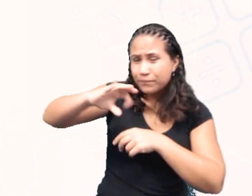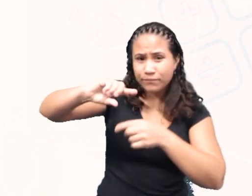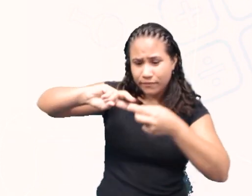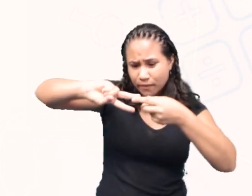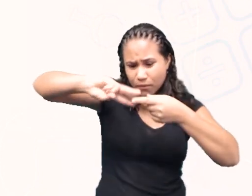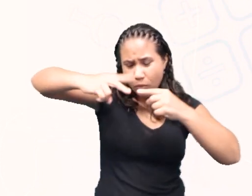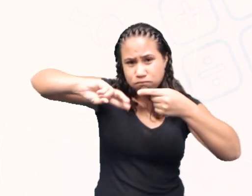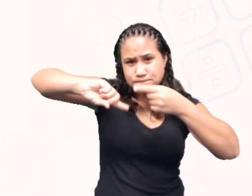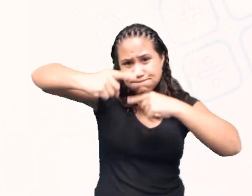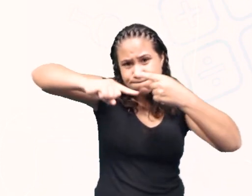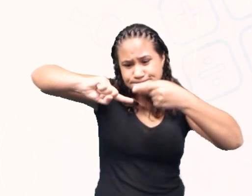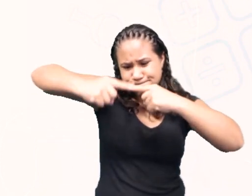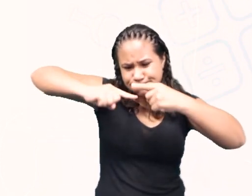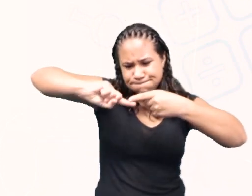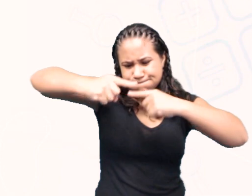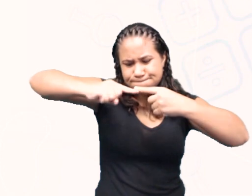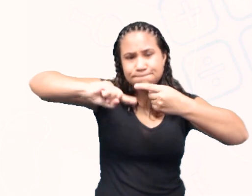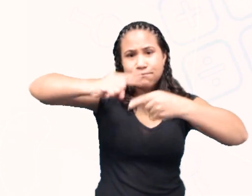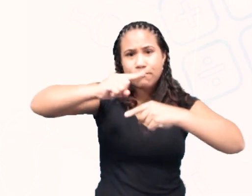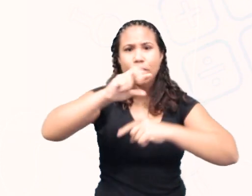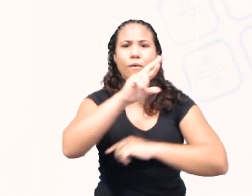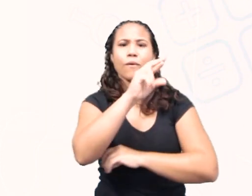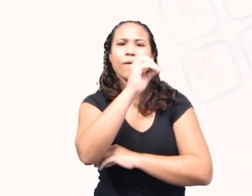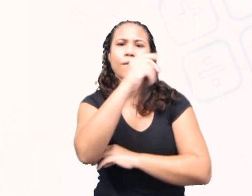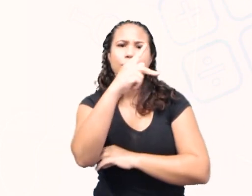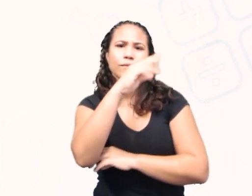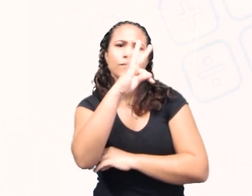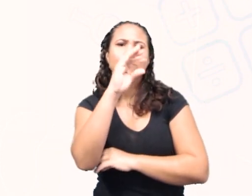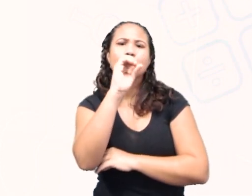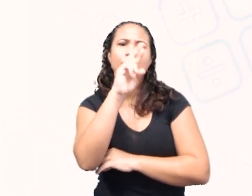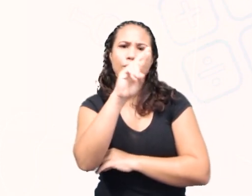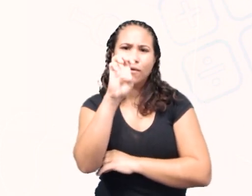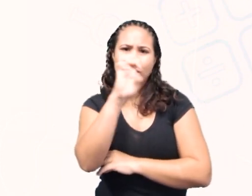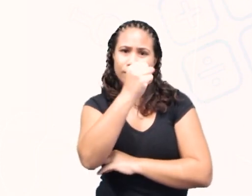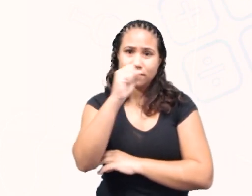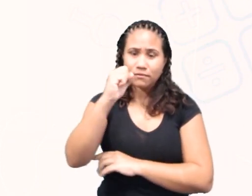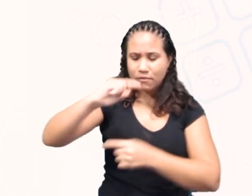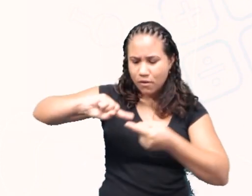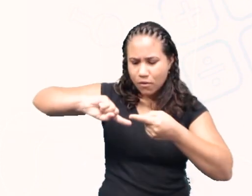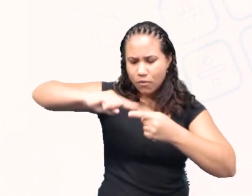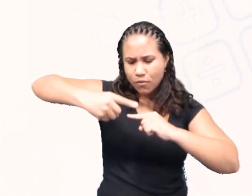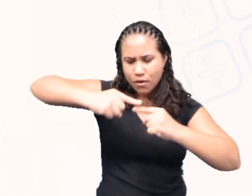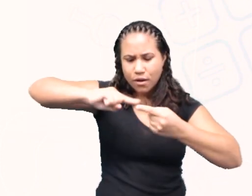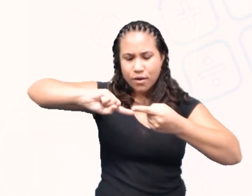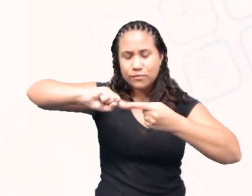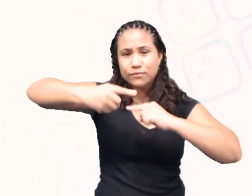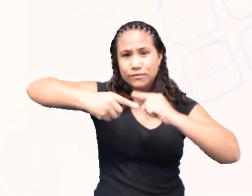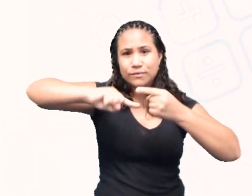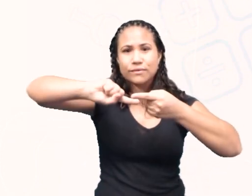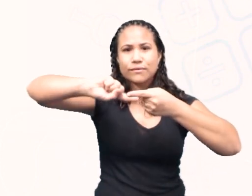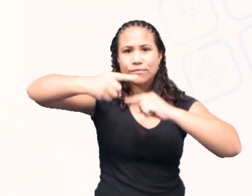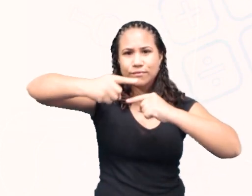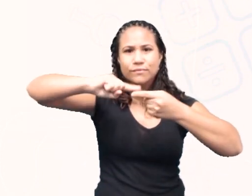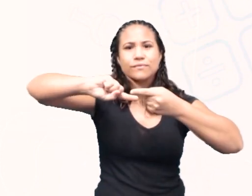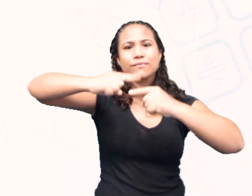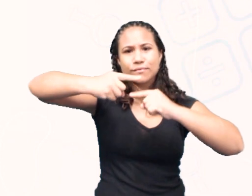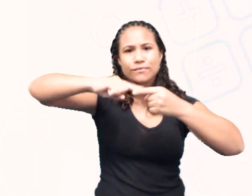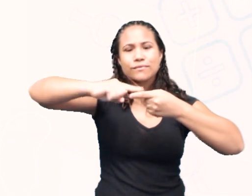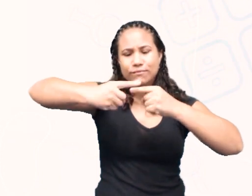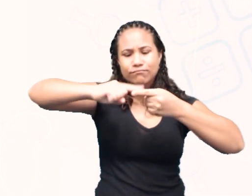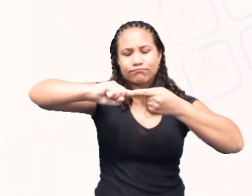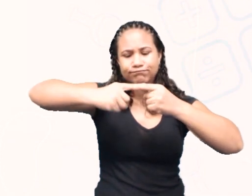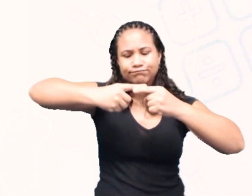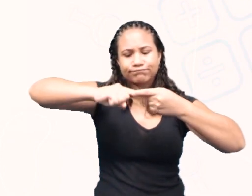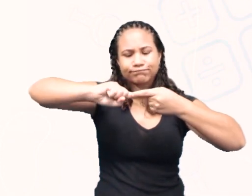são rotores. Que se deslocam um em direção ao outro. Eles giram um em direção ao outro.